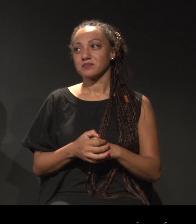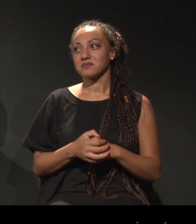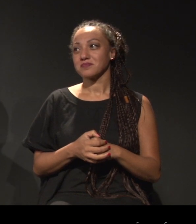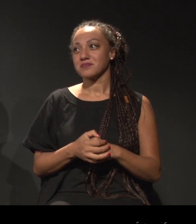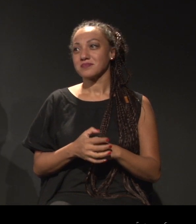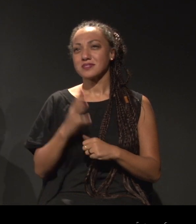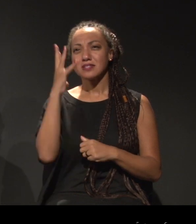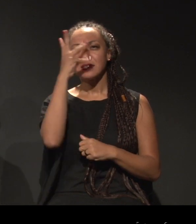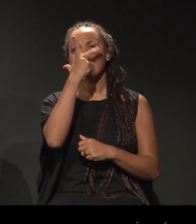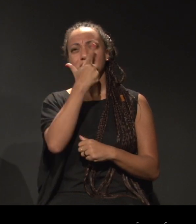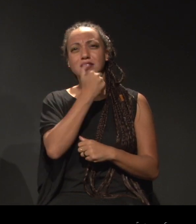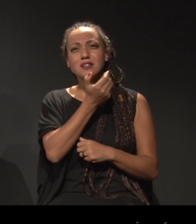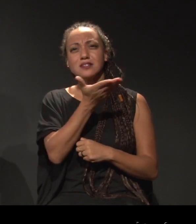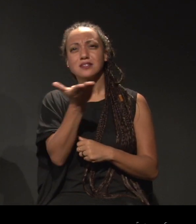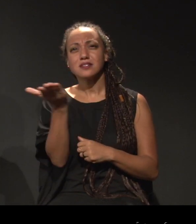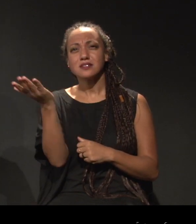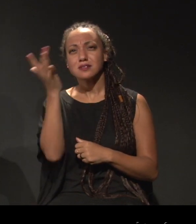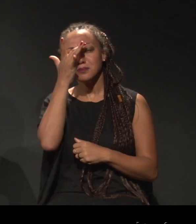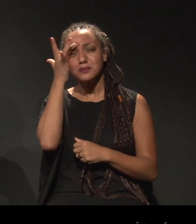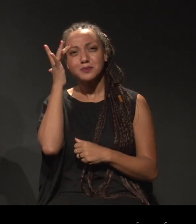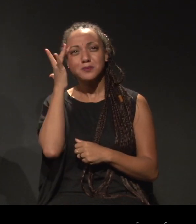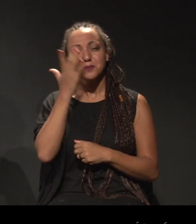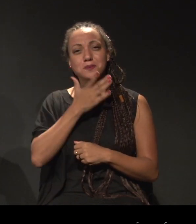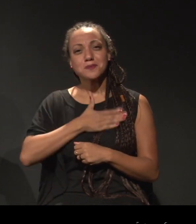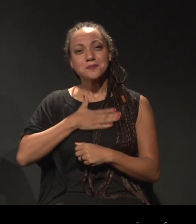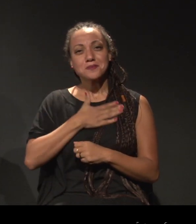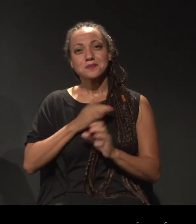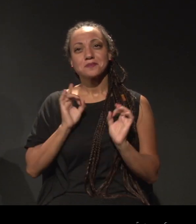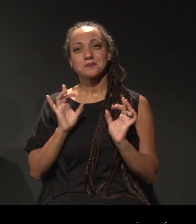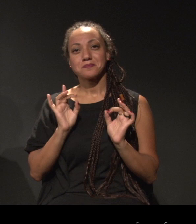linda plateia, com pessoas muito queridas.